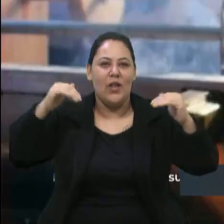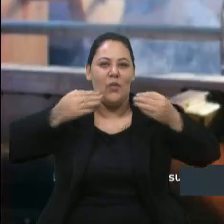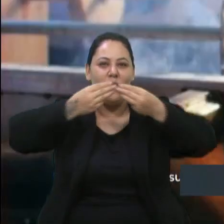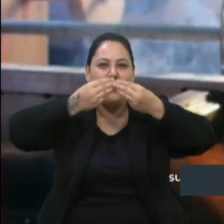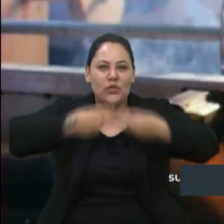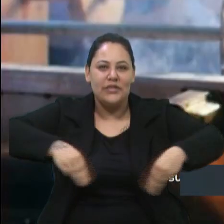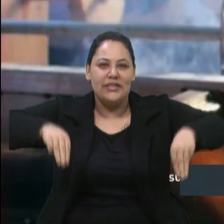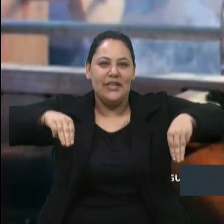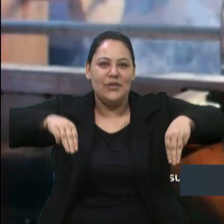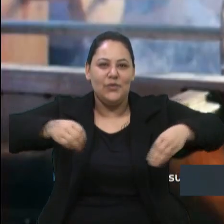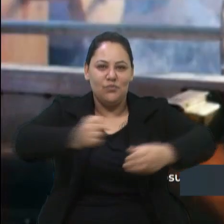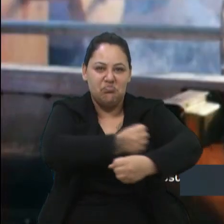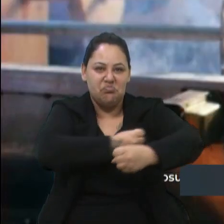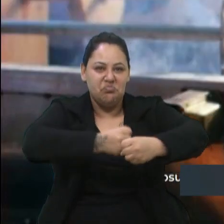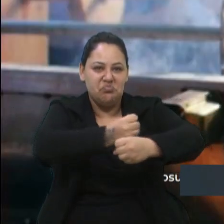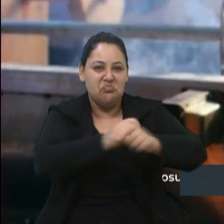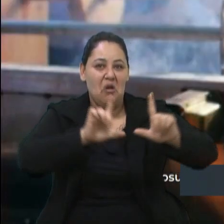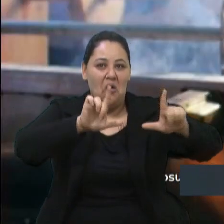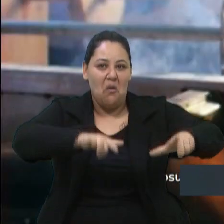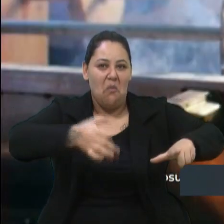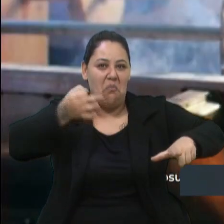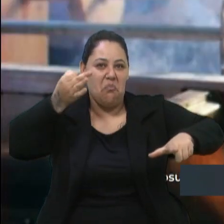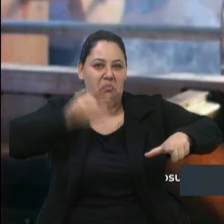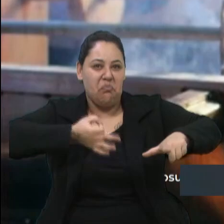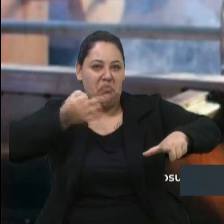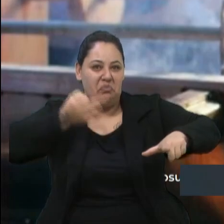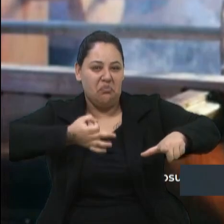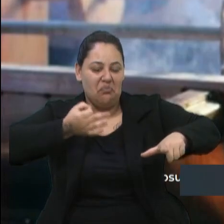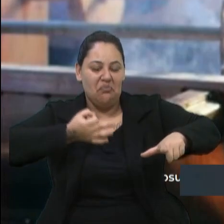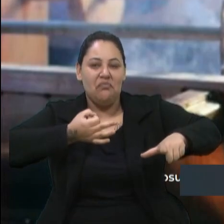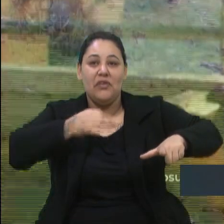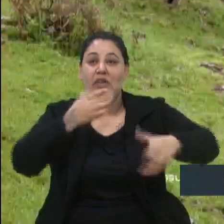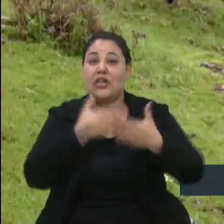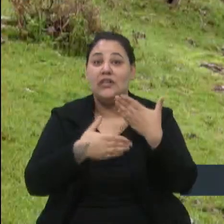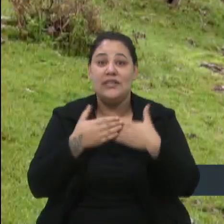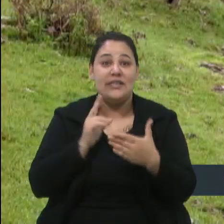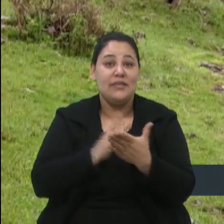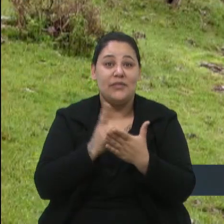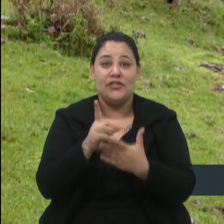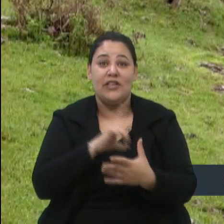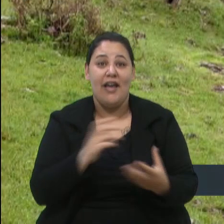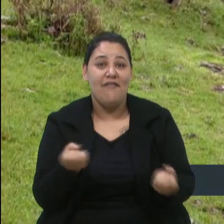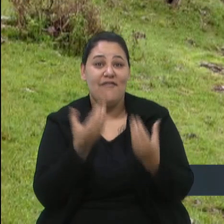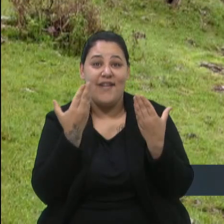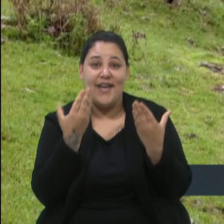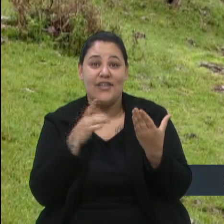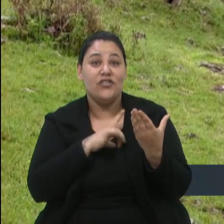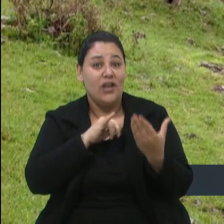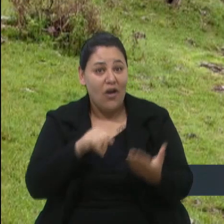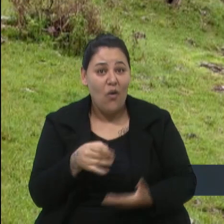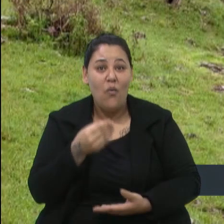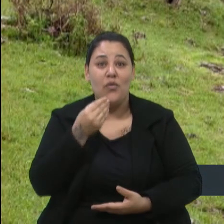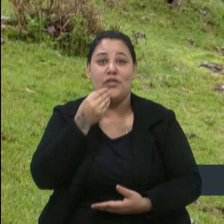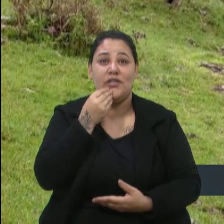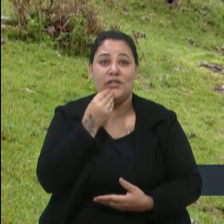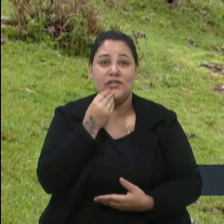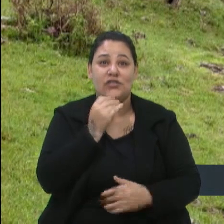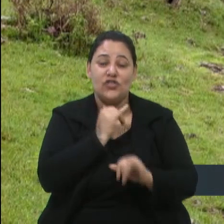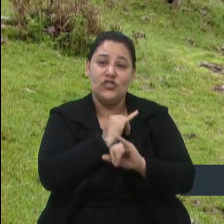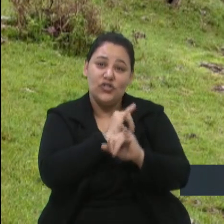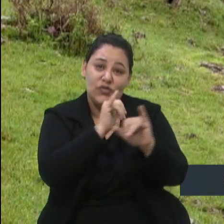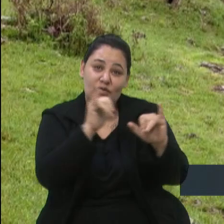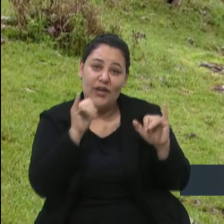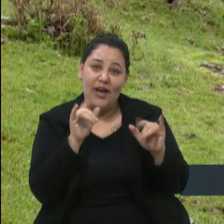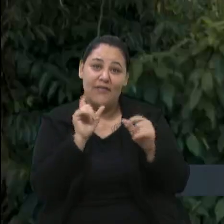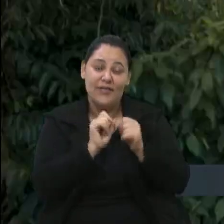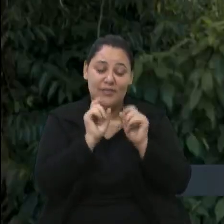cantinas maravilhosas. E toda vez que a gente tem uma Festa da Uva, a gente tem uma oportunidade também de fazer com que as